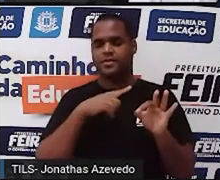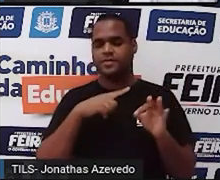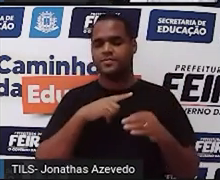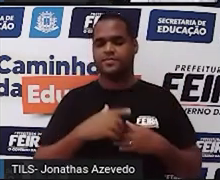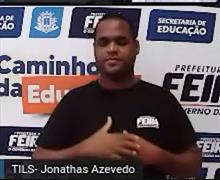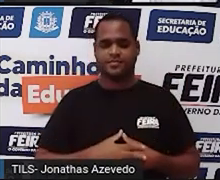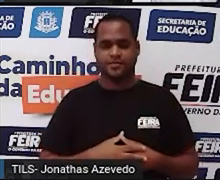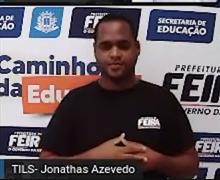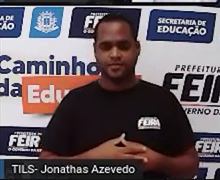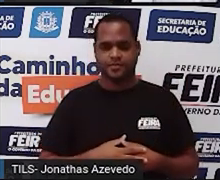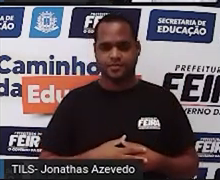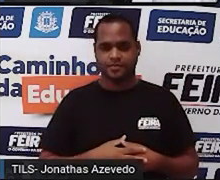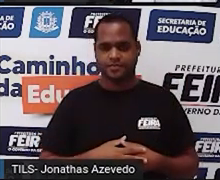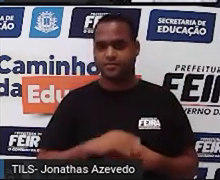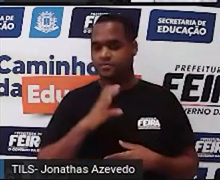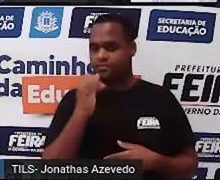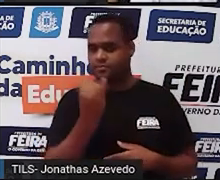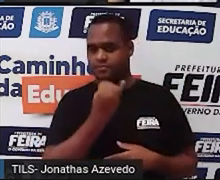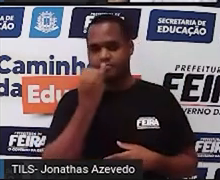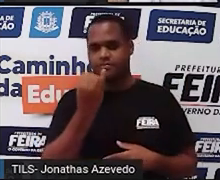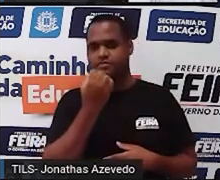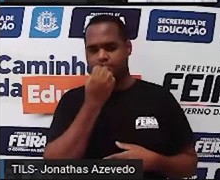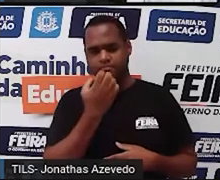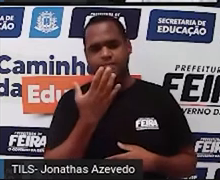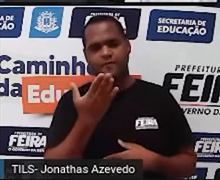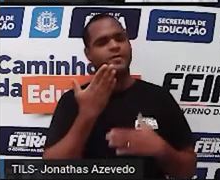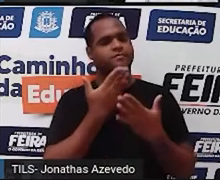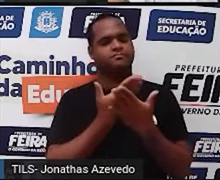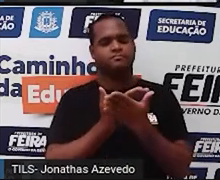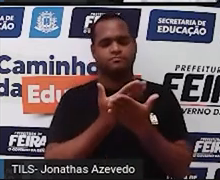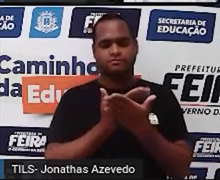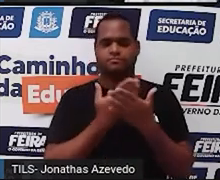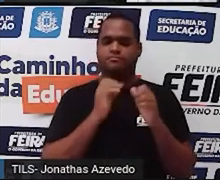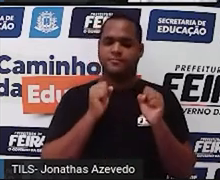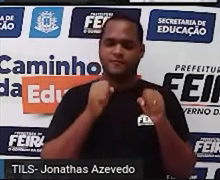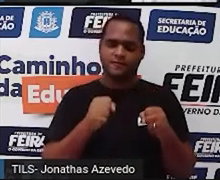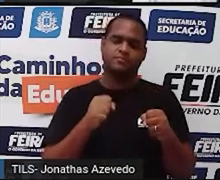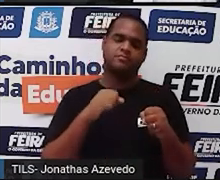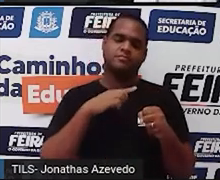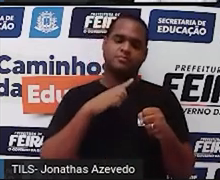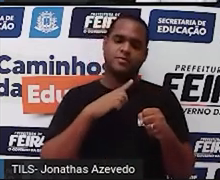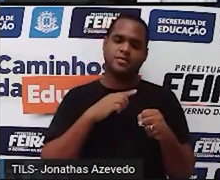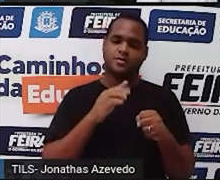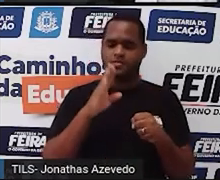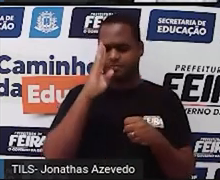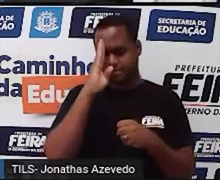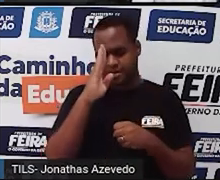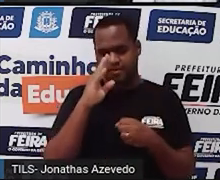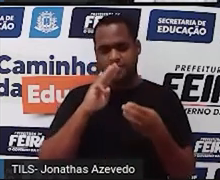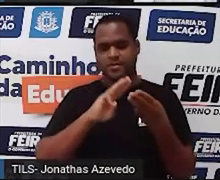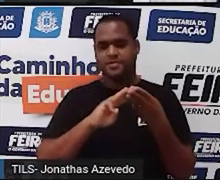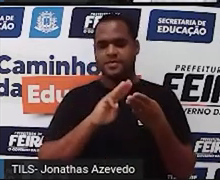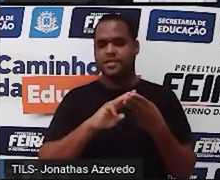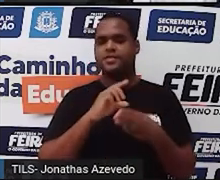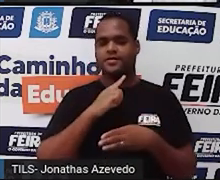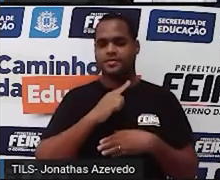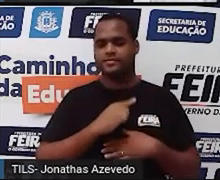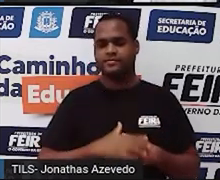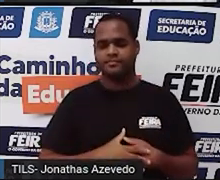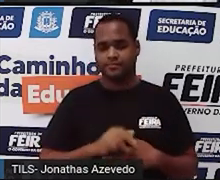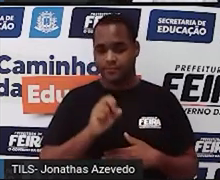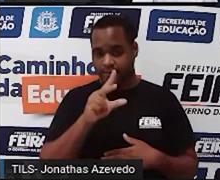Isso é importante, né? Quando a gente estuda e principalmente na matemática. Pois é.